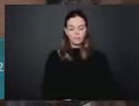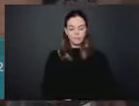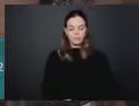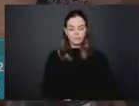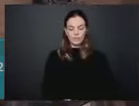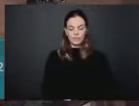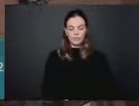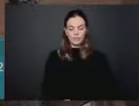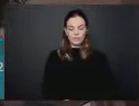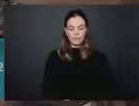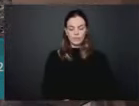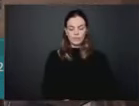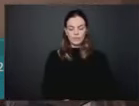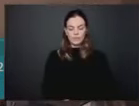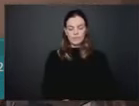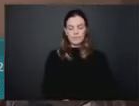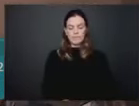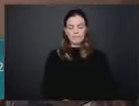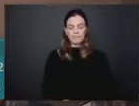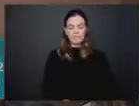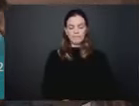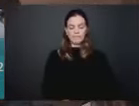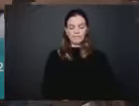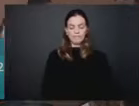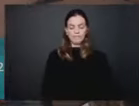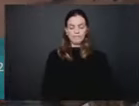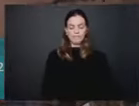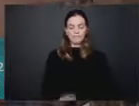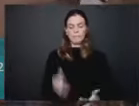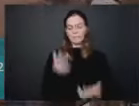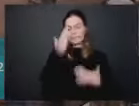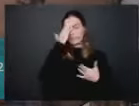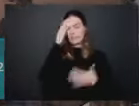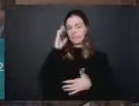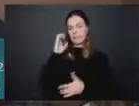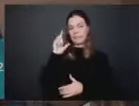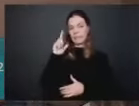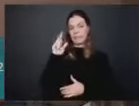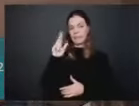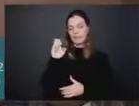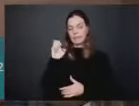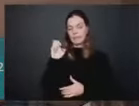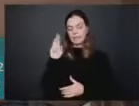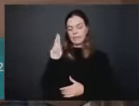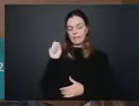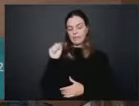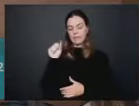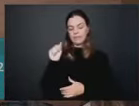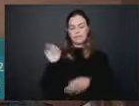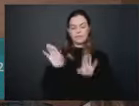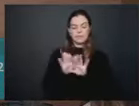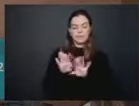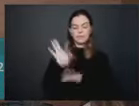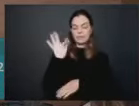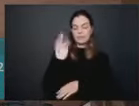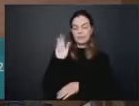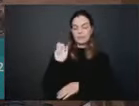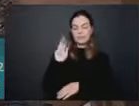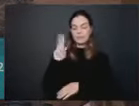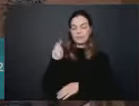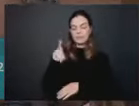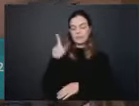Quero também agradecer à Cleusa de Souza, que está acompanhando, à Fernanda Custosa de Souza, Francesco